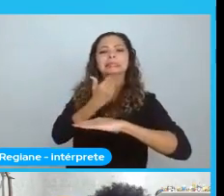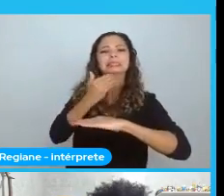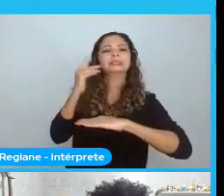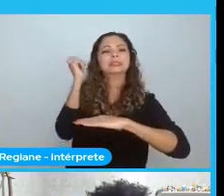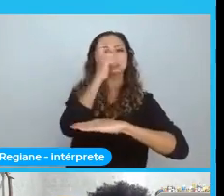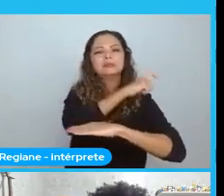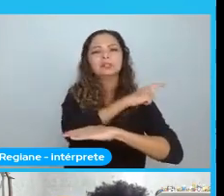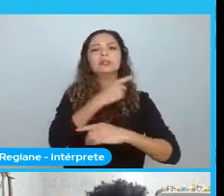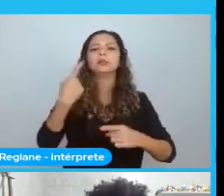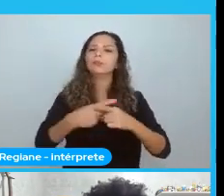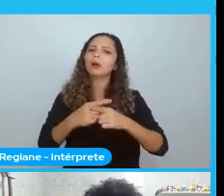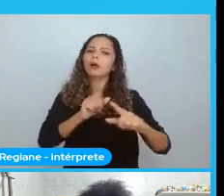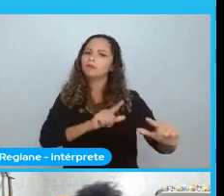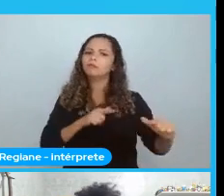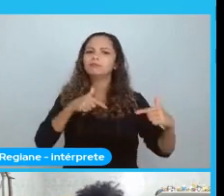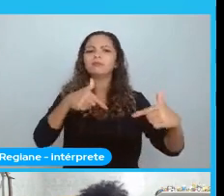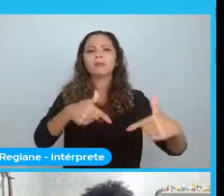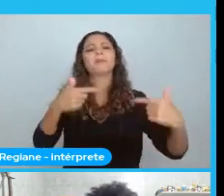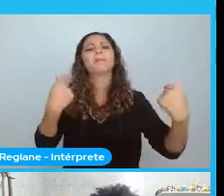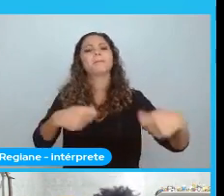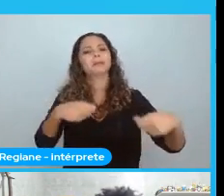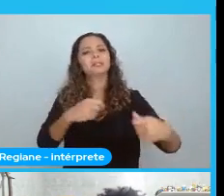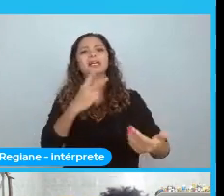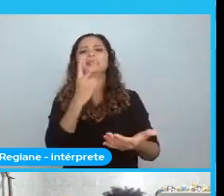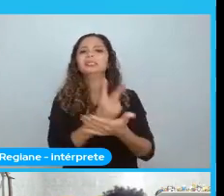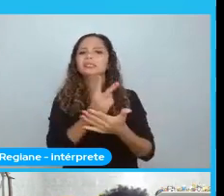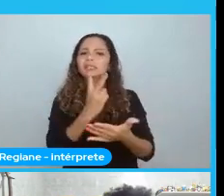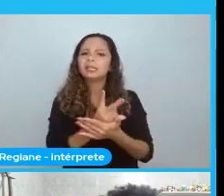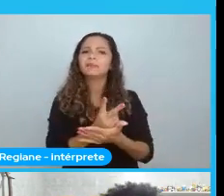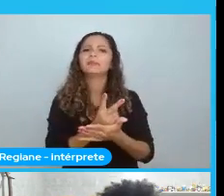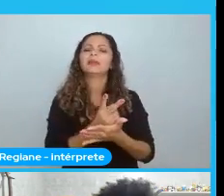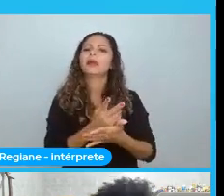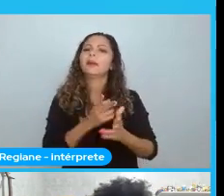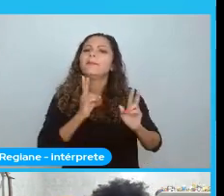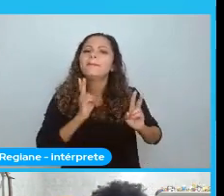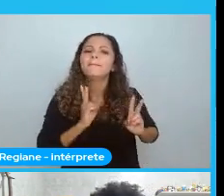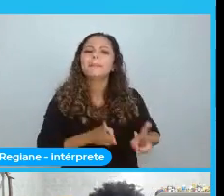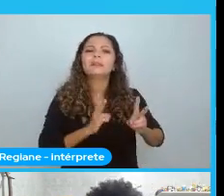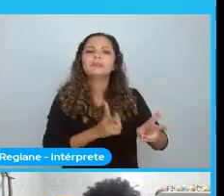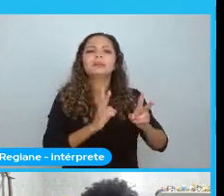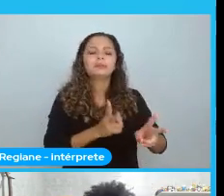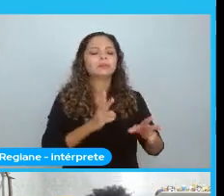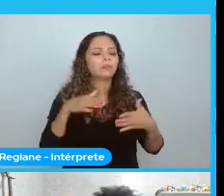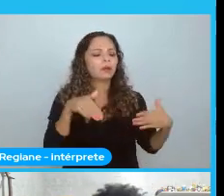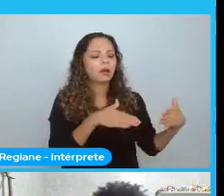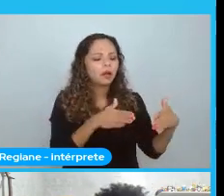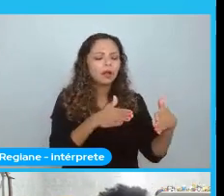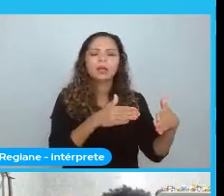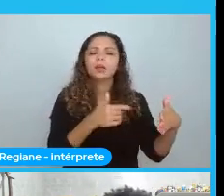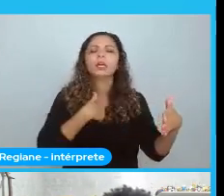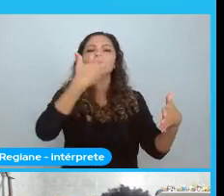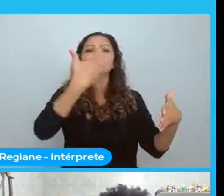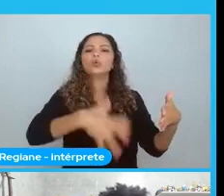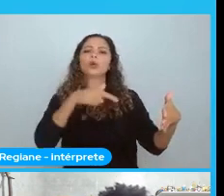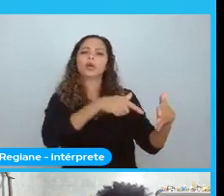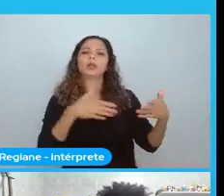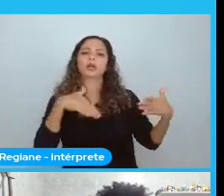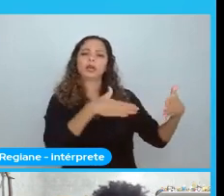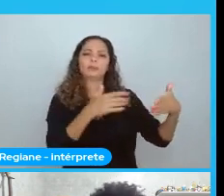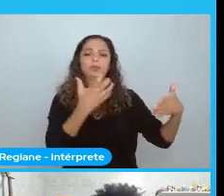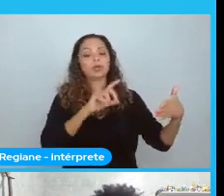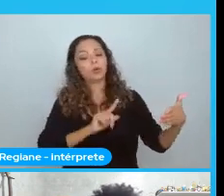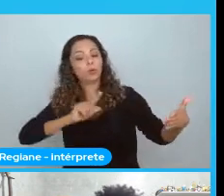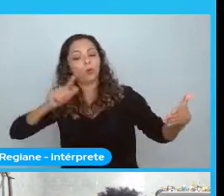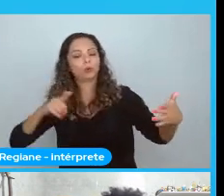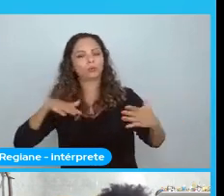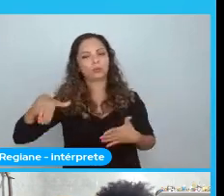condicionado. A estar sempre naquele mesmo caminho. E aí. Quando você diz. Eu não quero esse caminho. Eu quero esse caminho. Você vai dizendo assim. Para essas